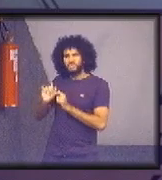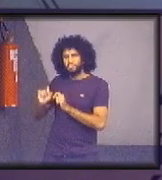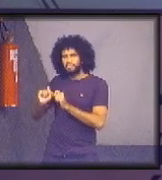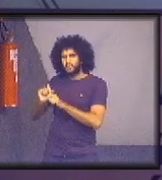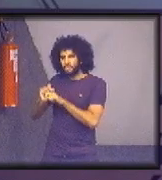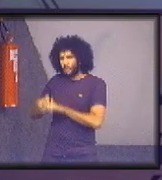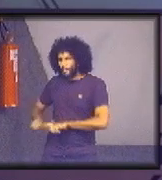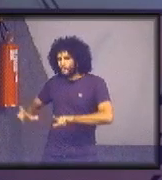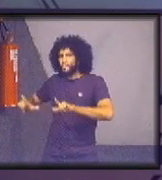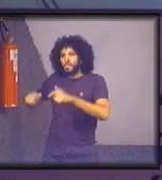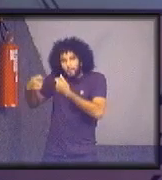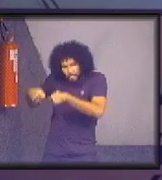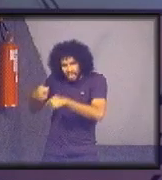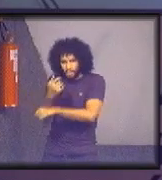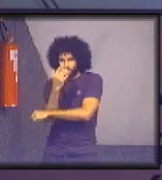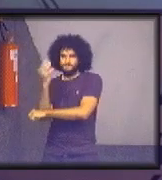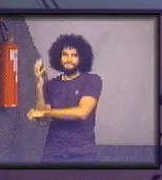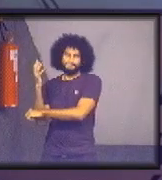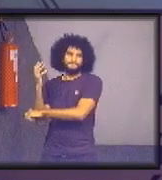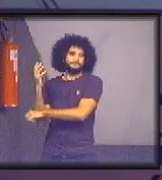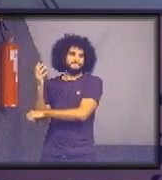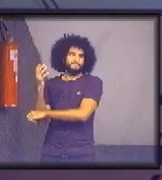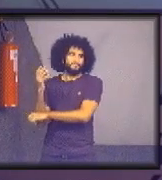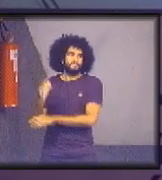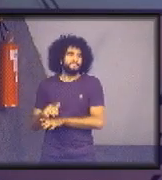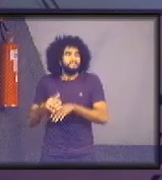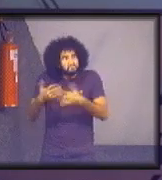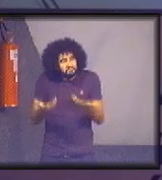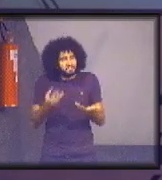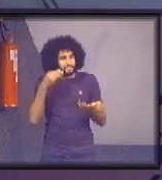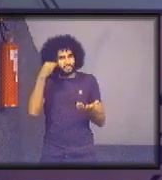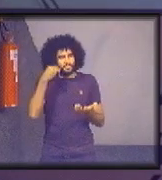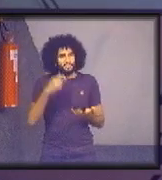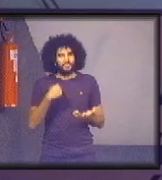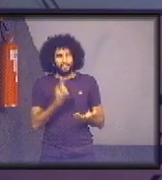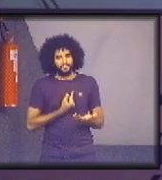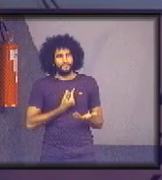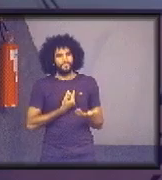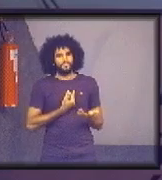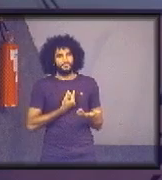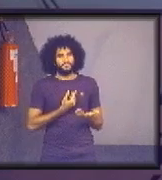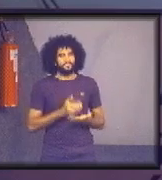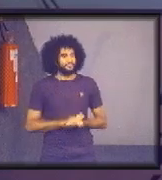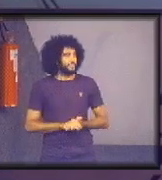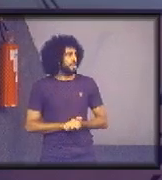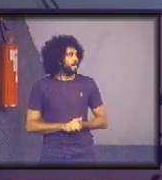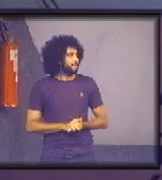precisavam de plantas. e é isso, pessoal, nossa experiência.